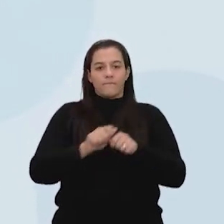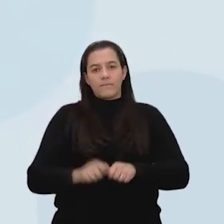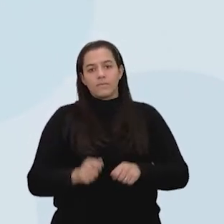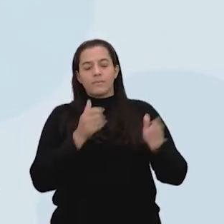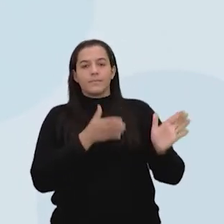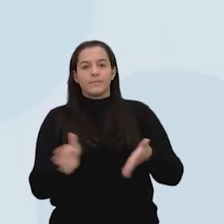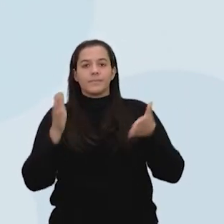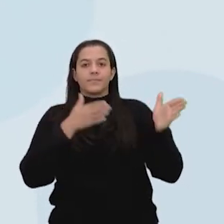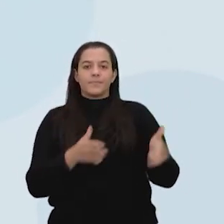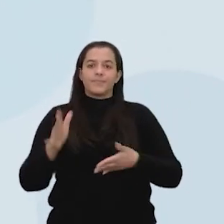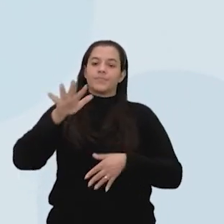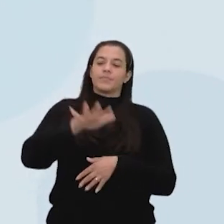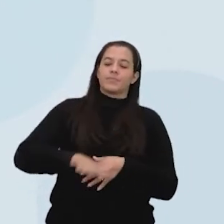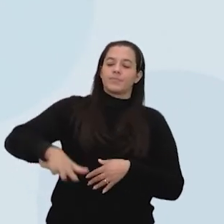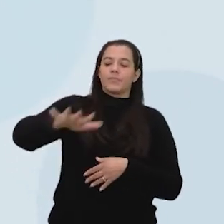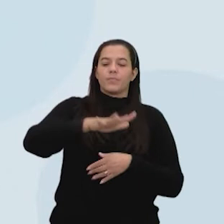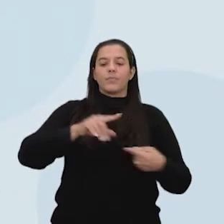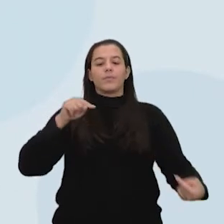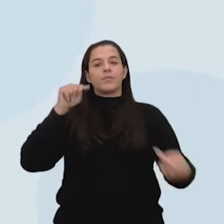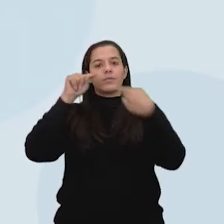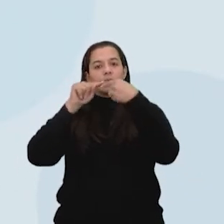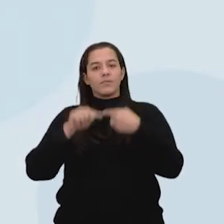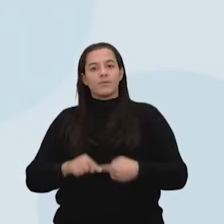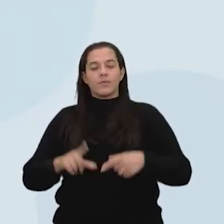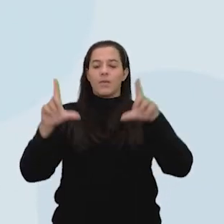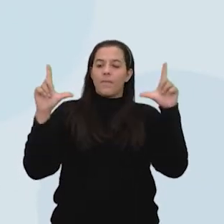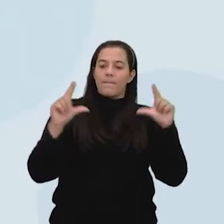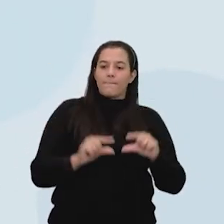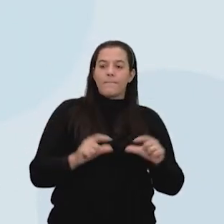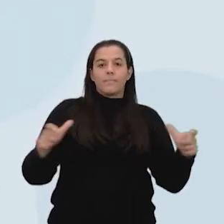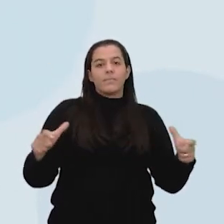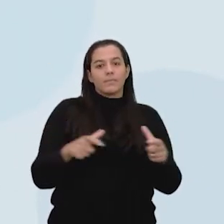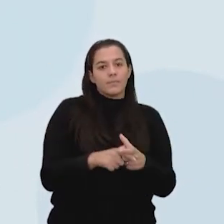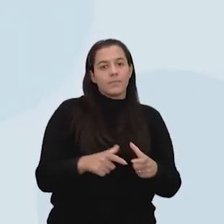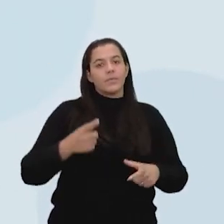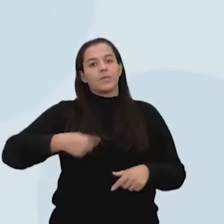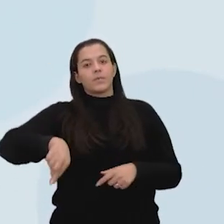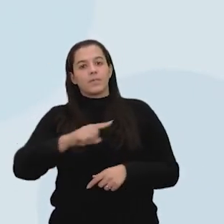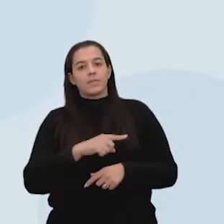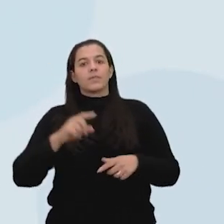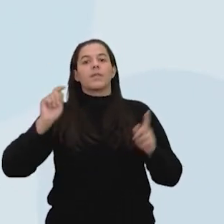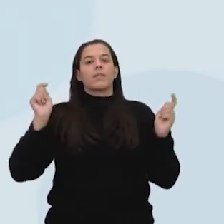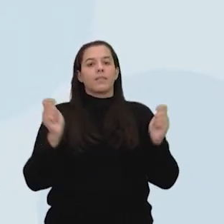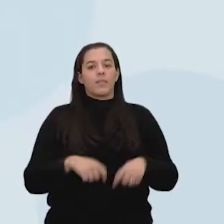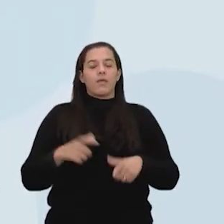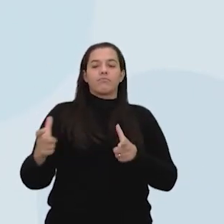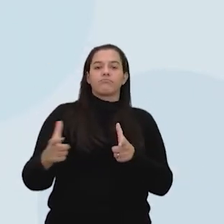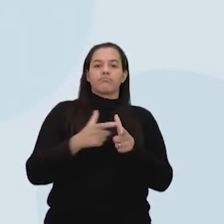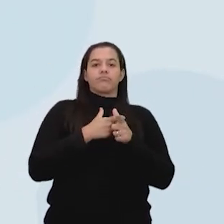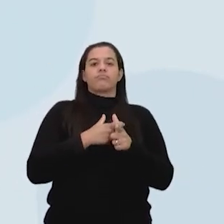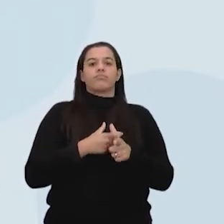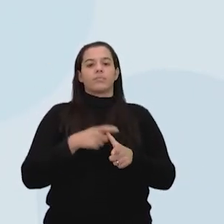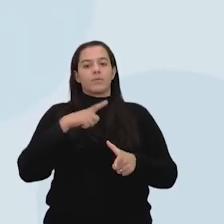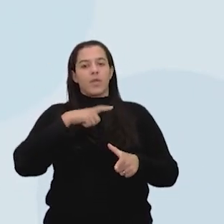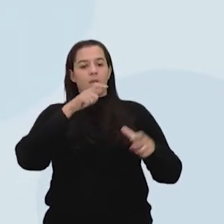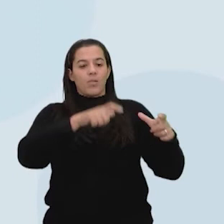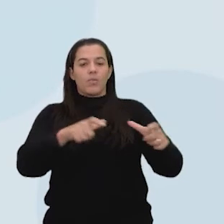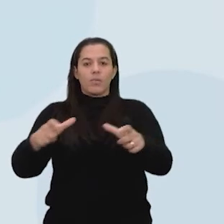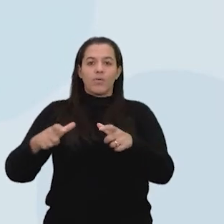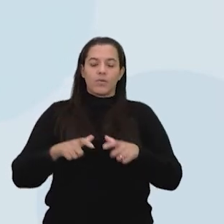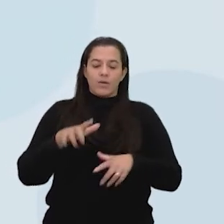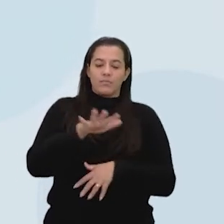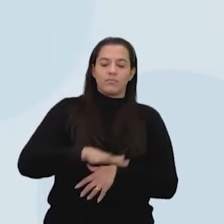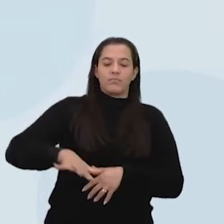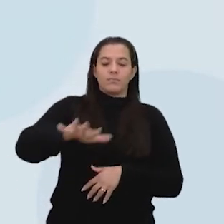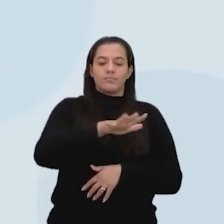a utilização de áreas relativamente pequenas, com uma grande independência em relação à localização geográfica,